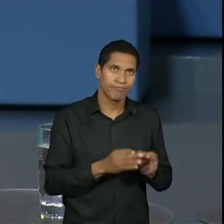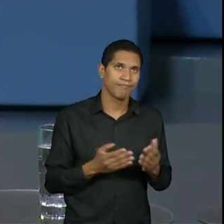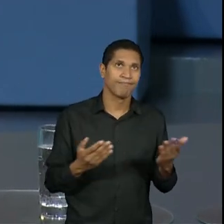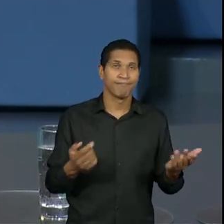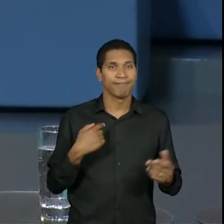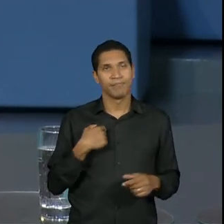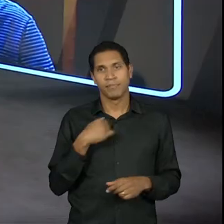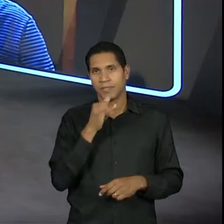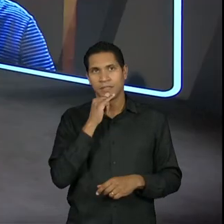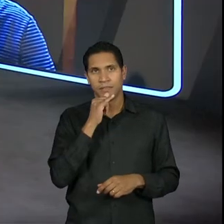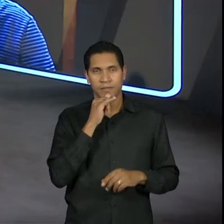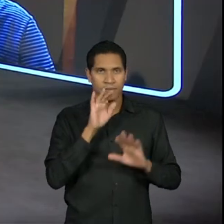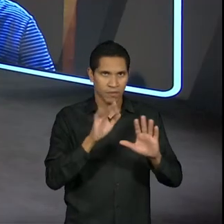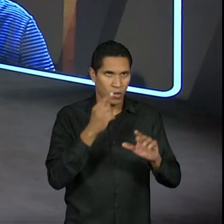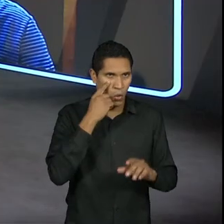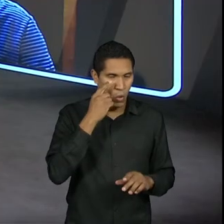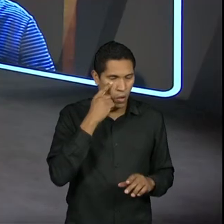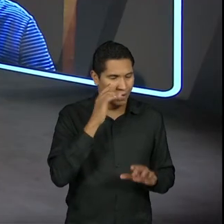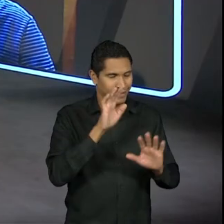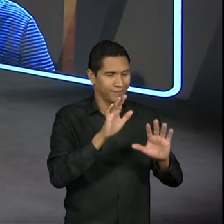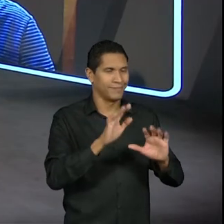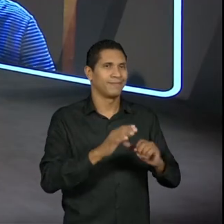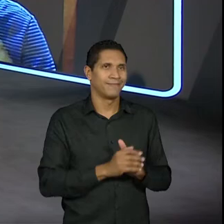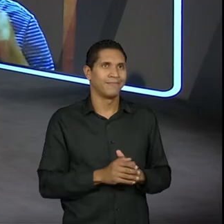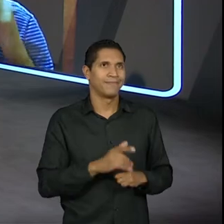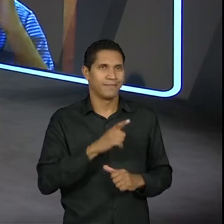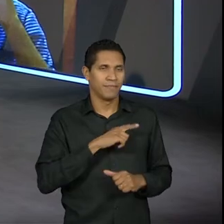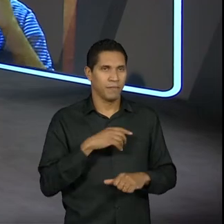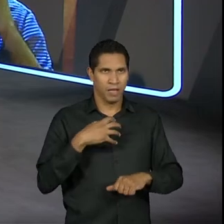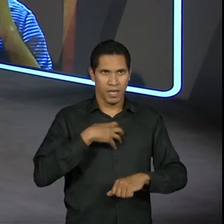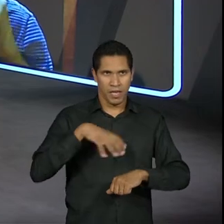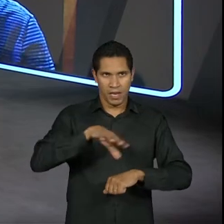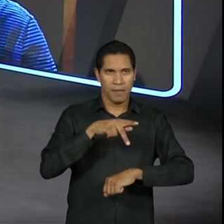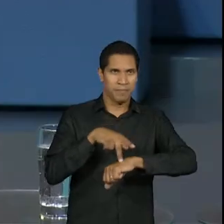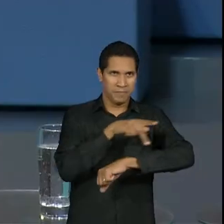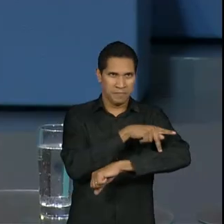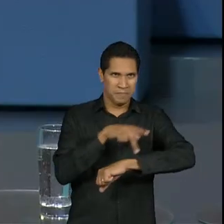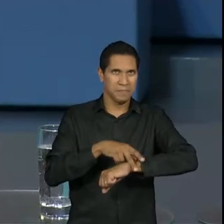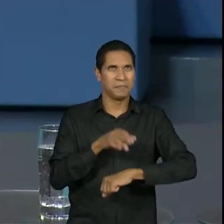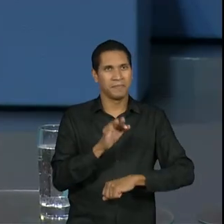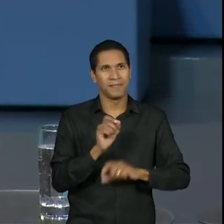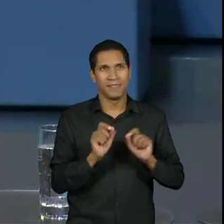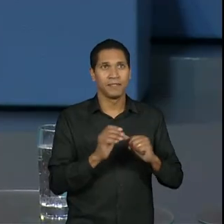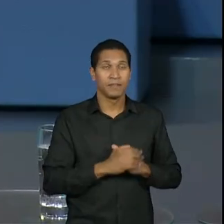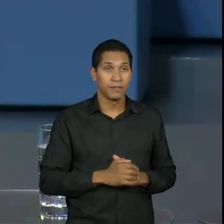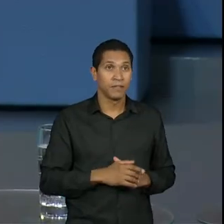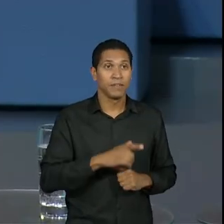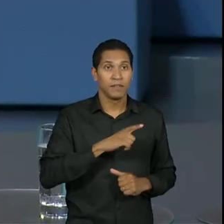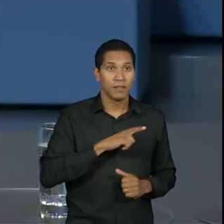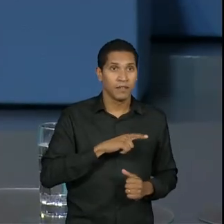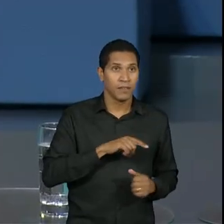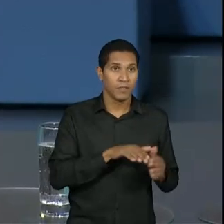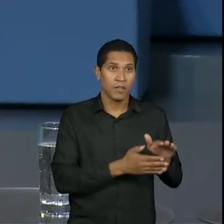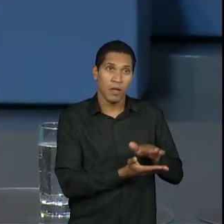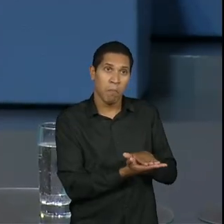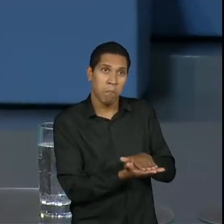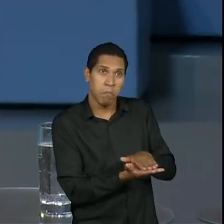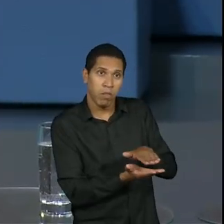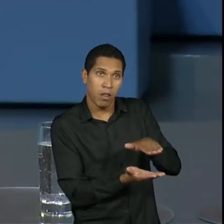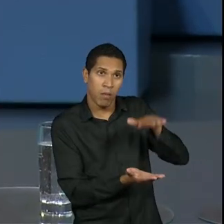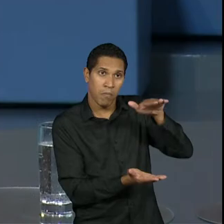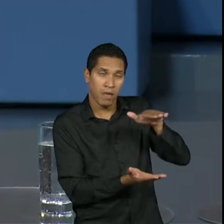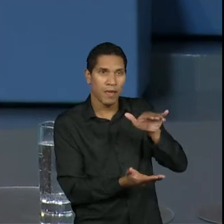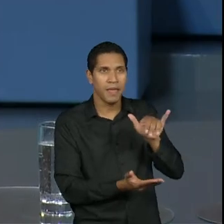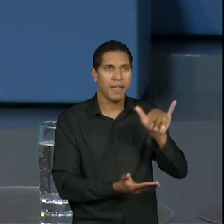aí eu vou para uma coisa nada muito computacional, aí eu vou para a minha área de pedagogia e vou dizer para vocês assim, uma pilha com certificado Y,